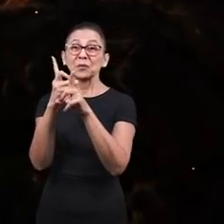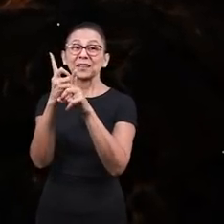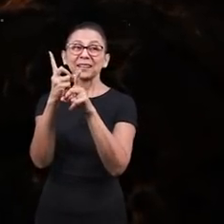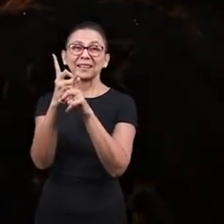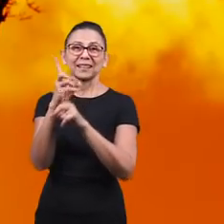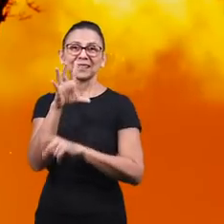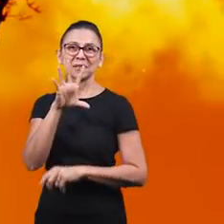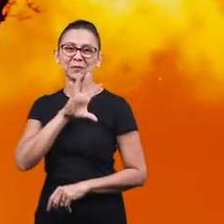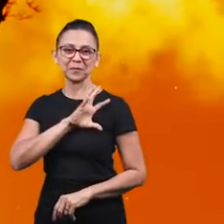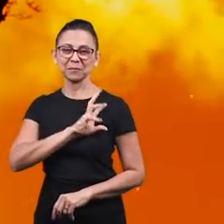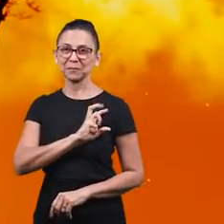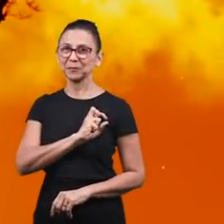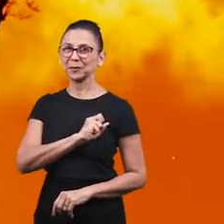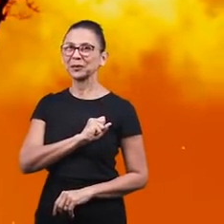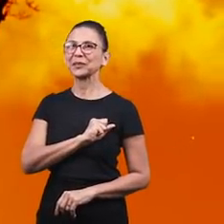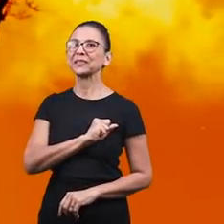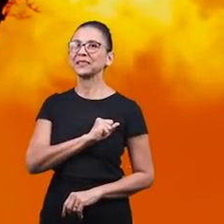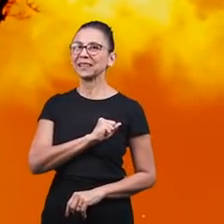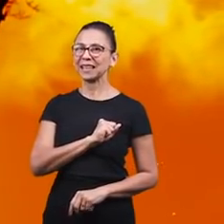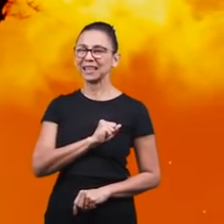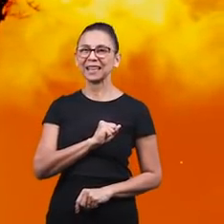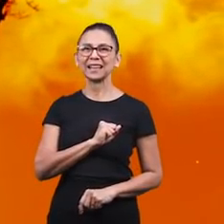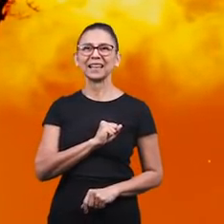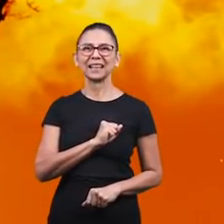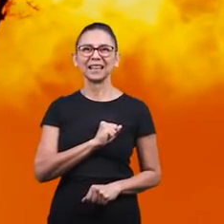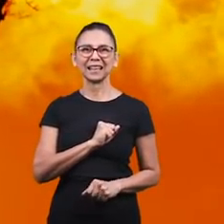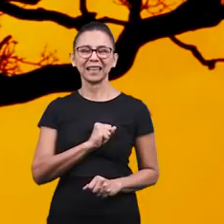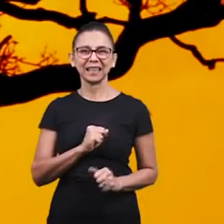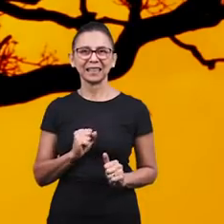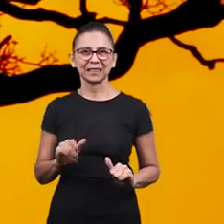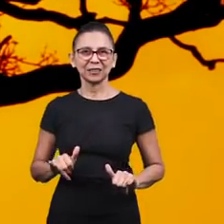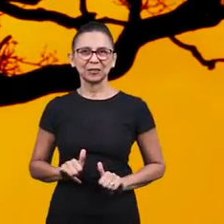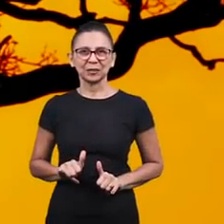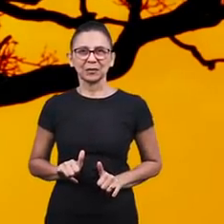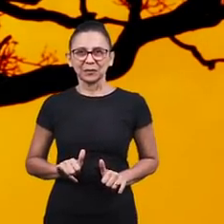Amor que será a dor.